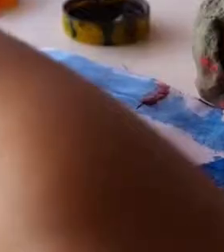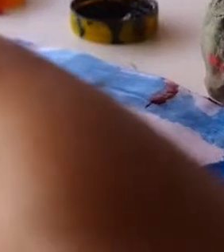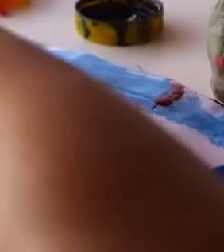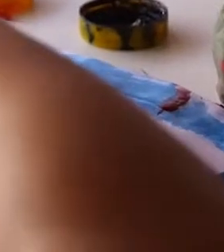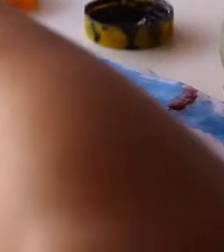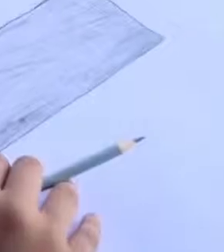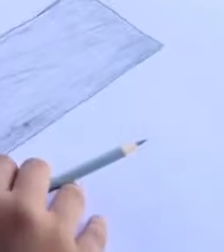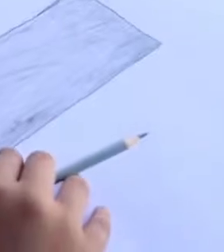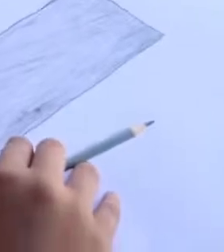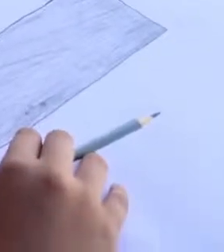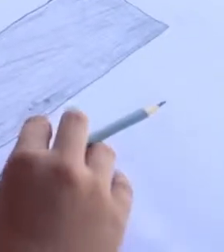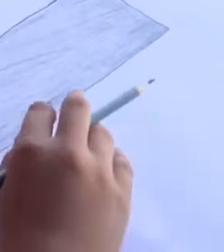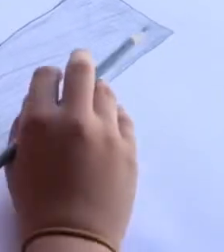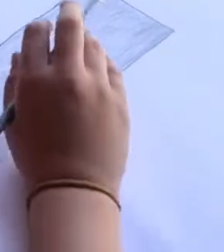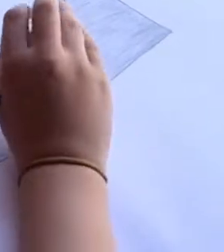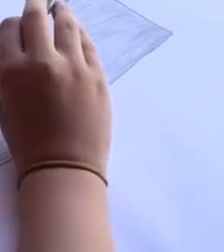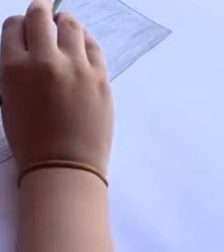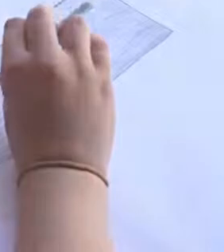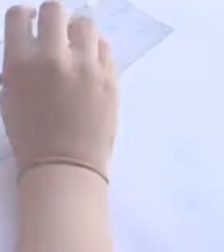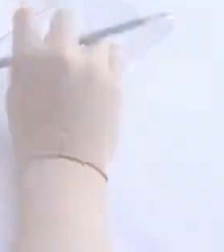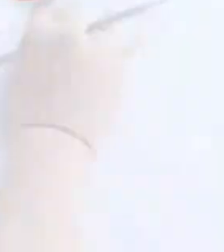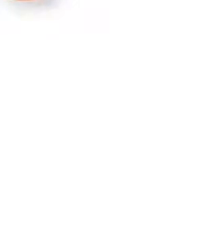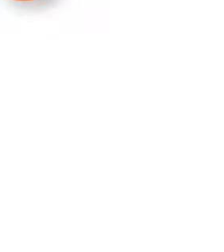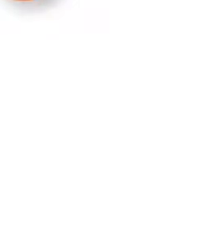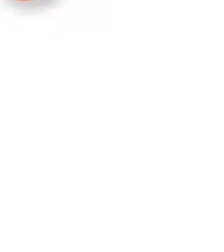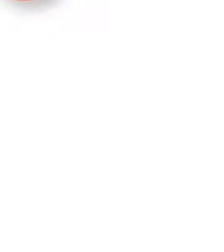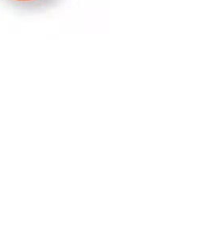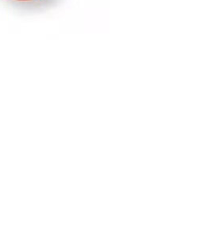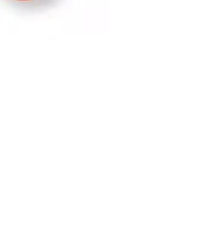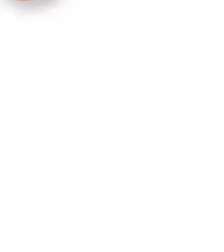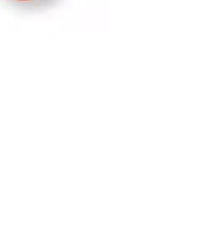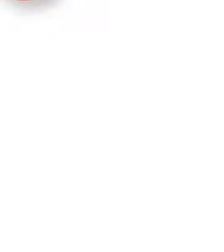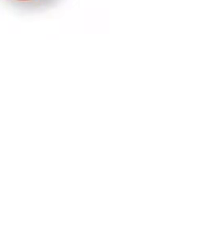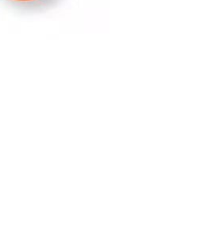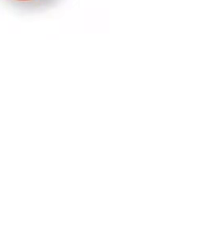Brasil já quer mais?